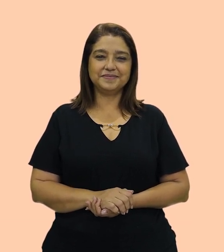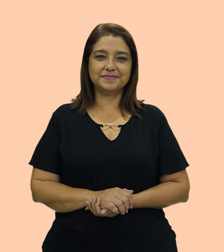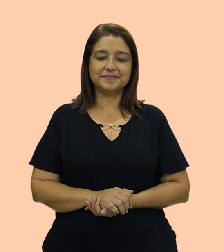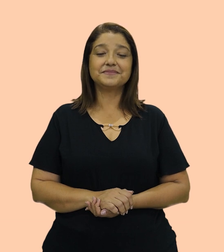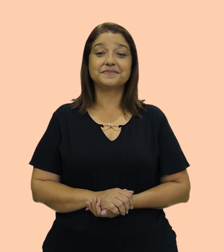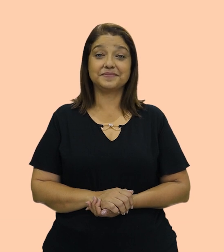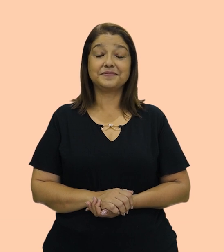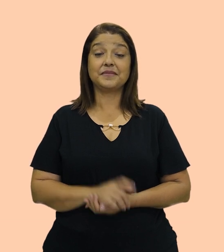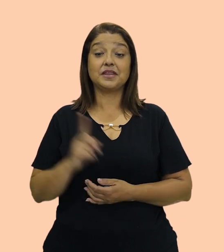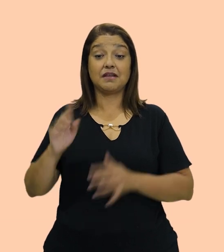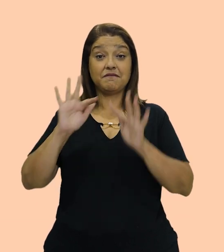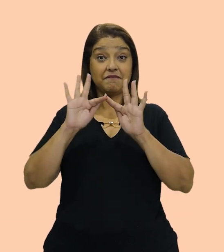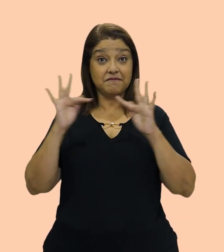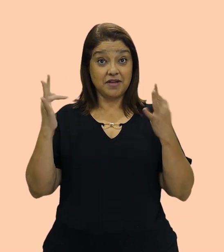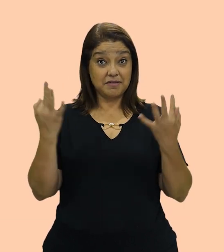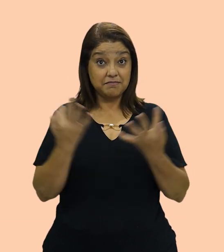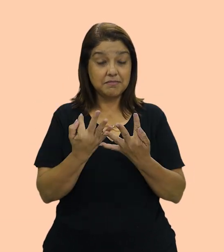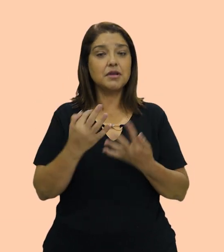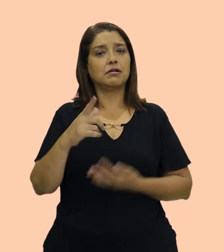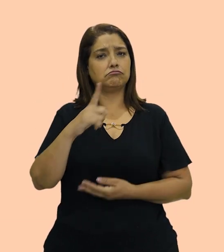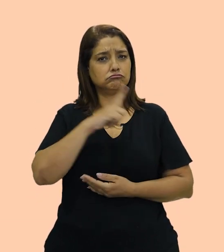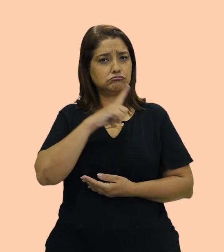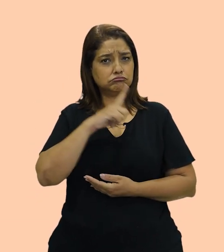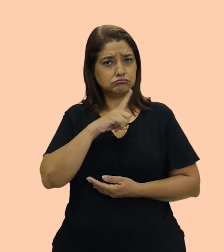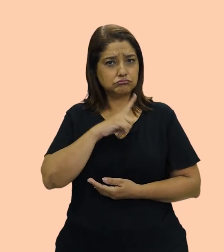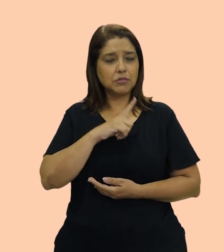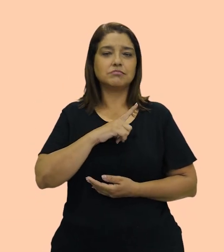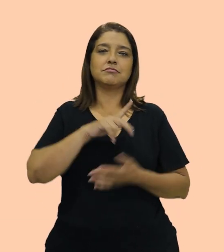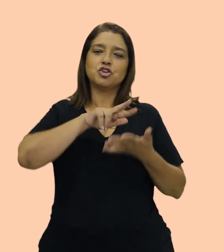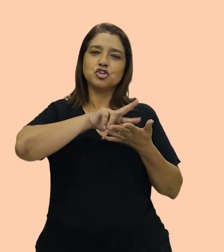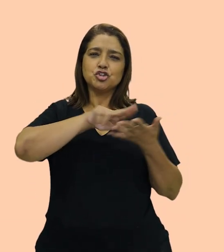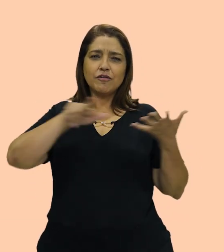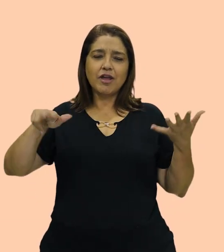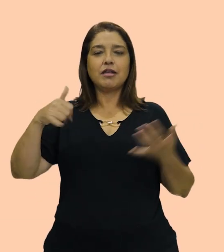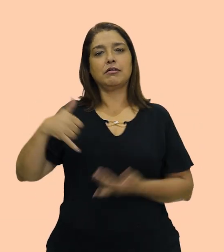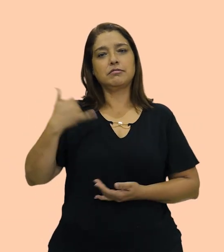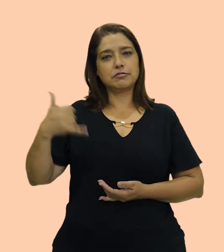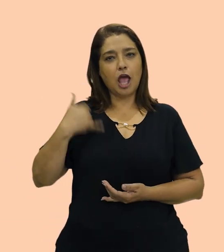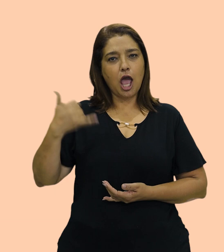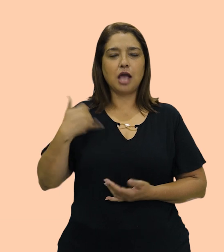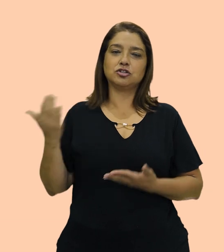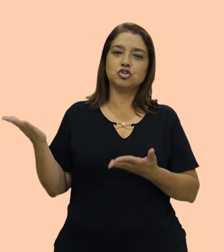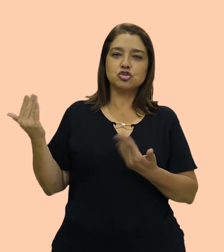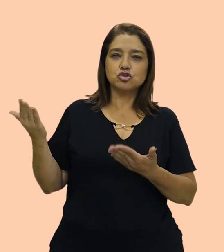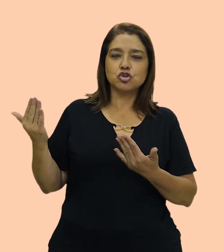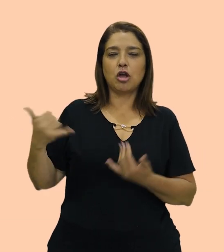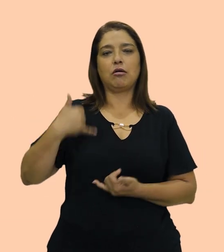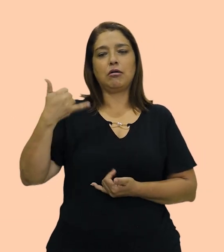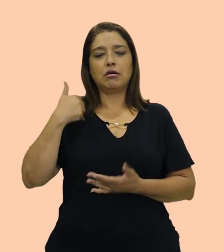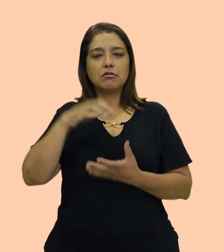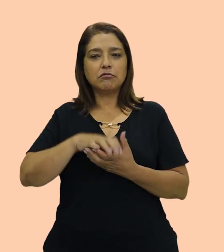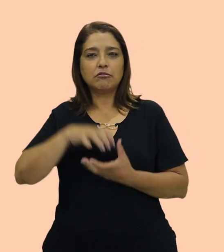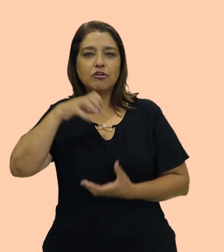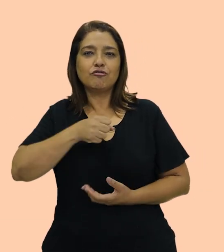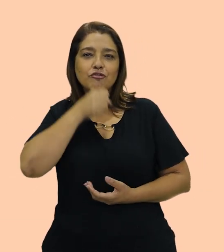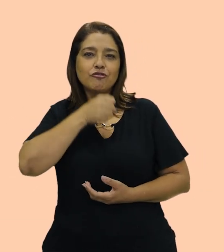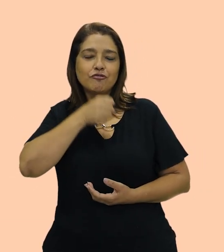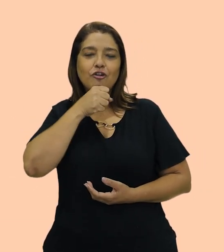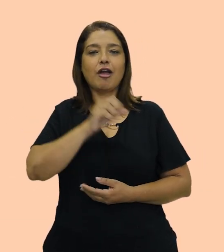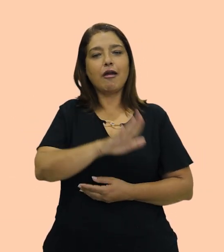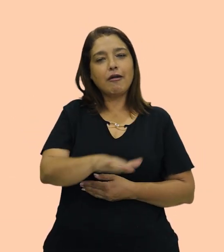Então, as famílias são formadas por pessoas de diferentes idades. Jovens, idosas, crianças.